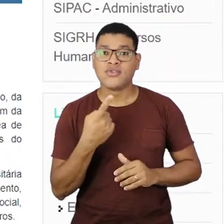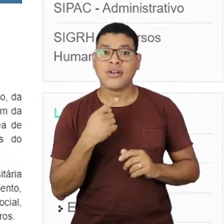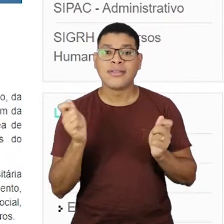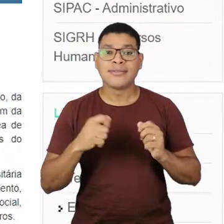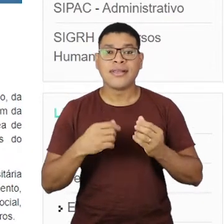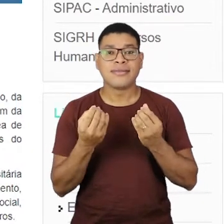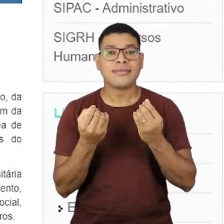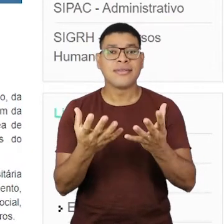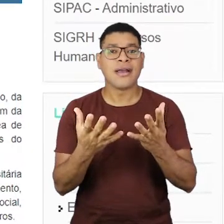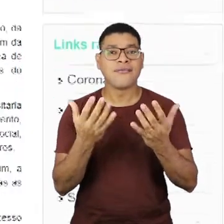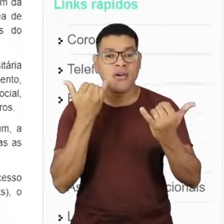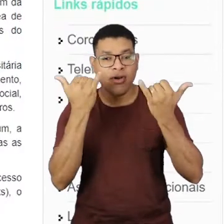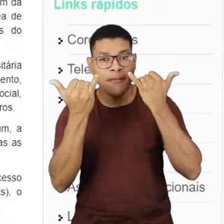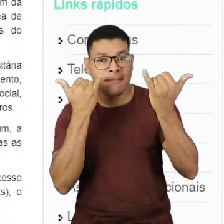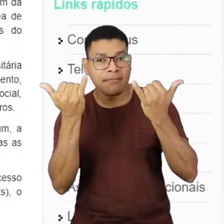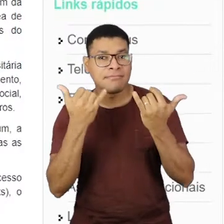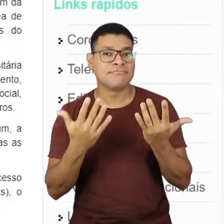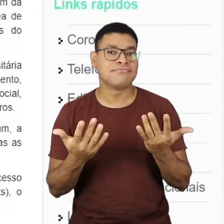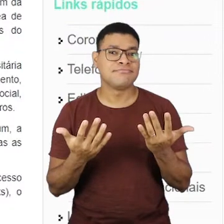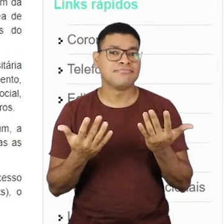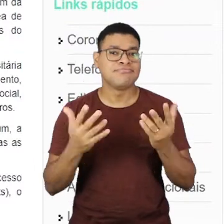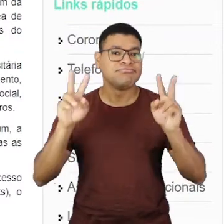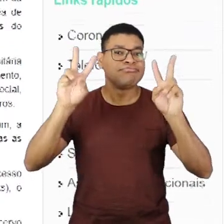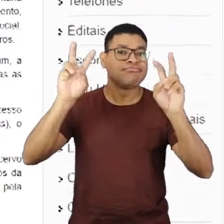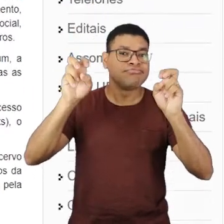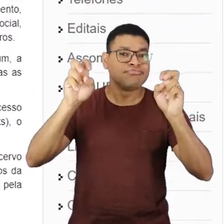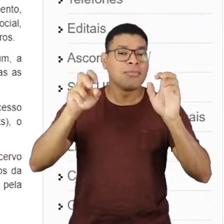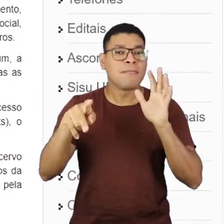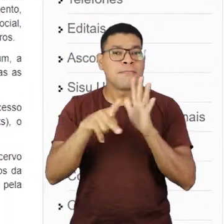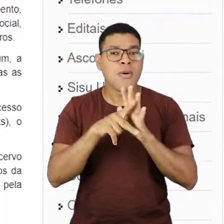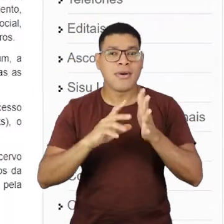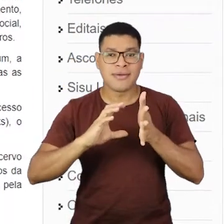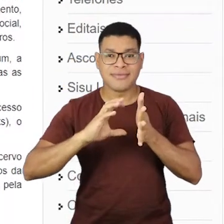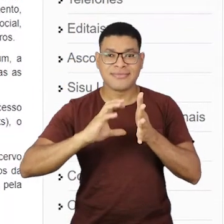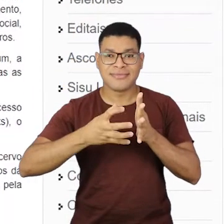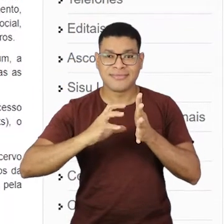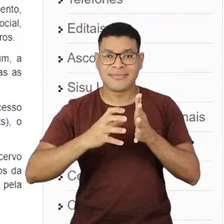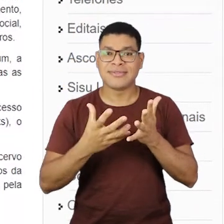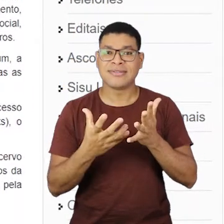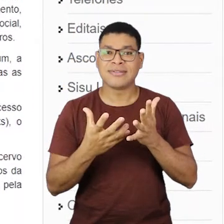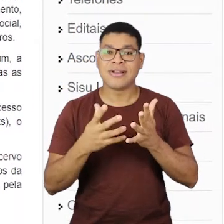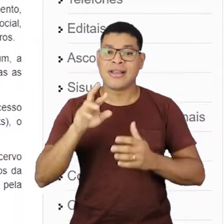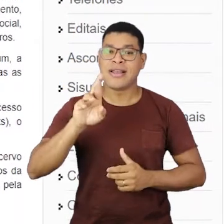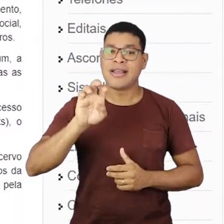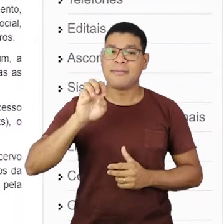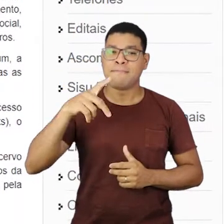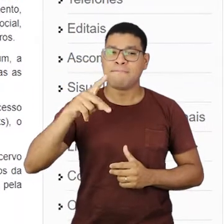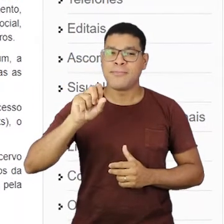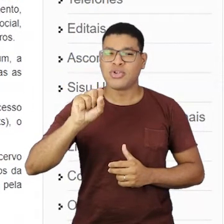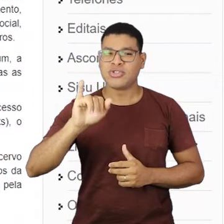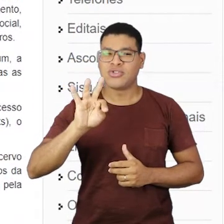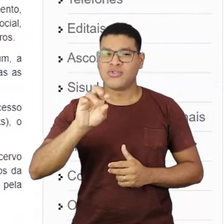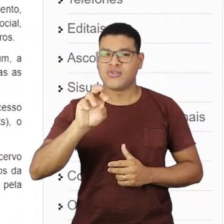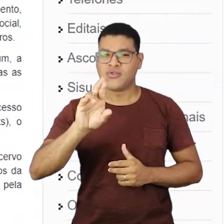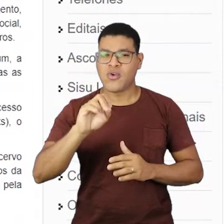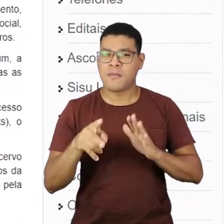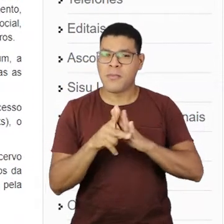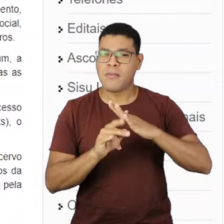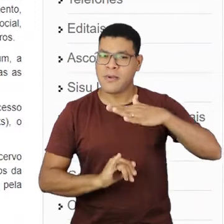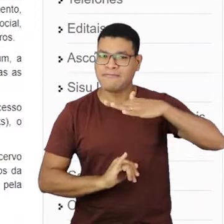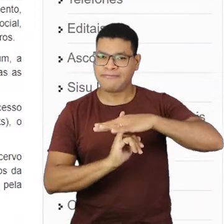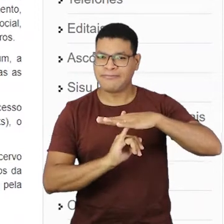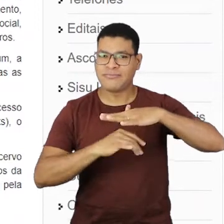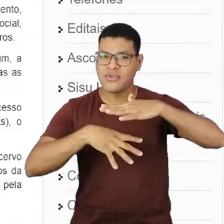que onde nós disponibilizamos aqui informações a respeito das nossas bases de dados, do repositório institucional,